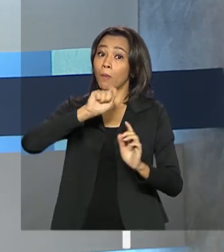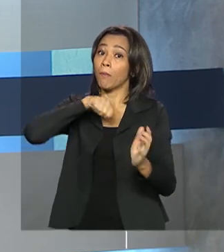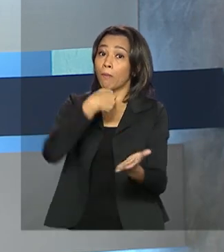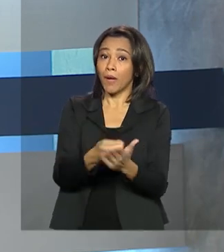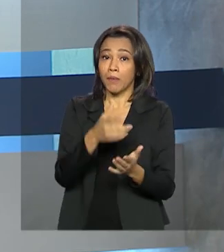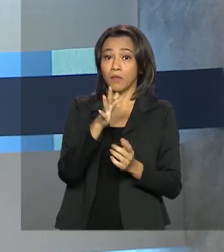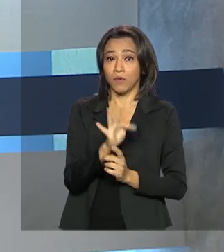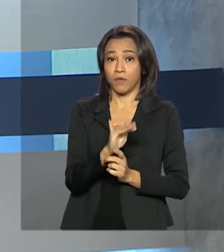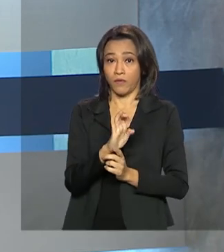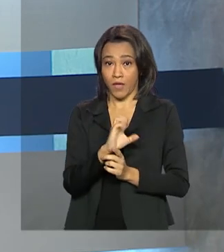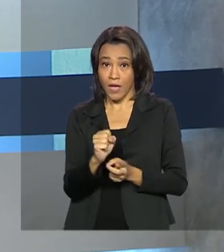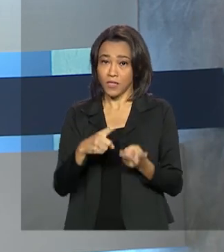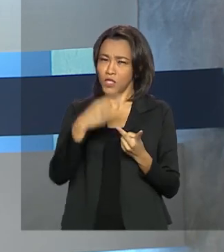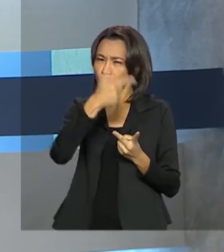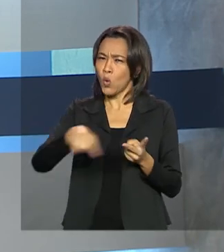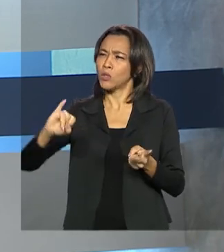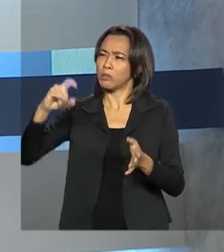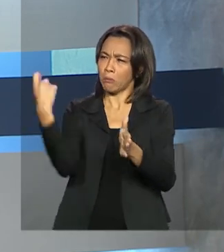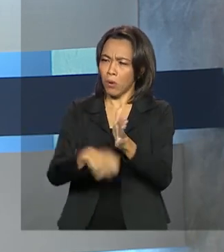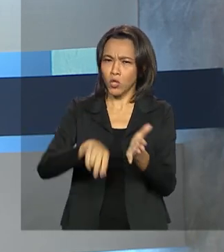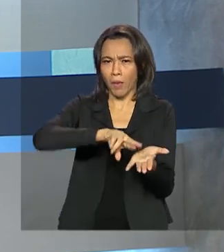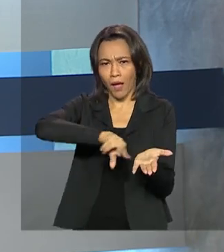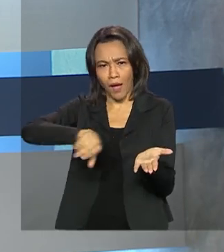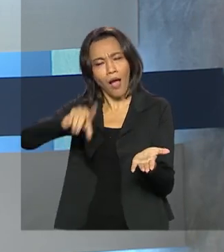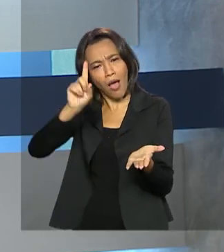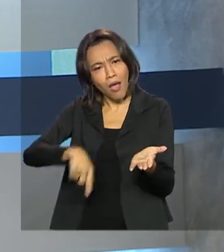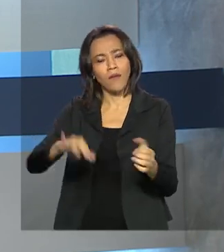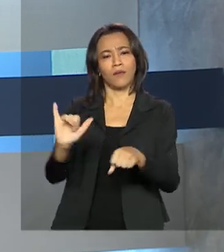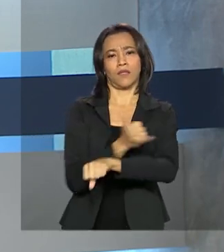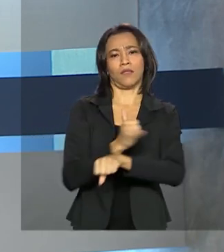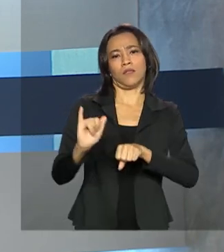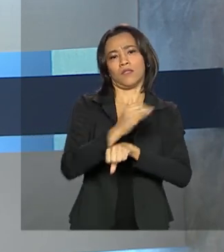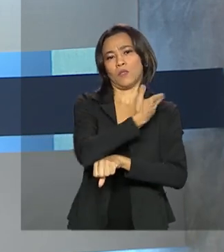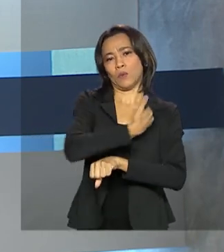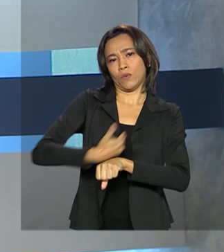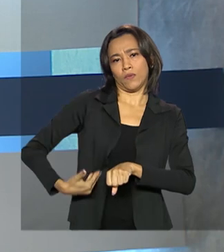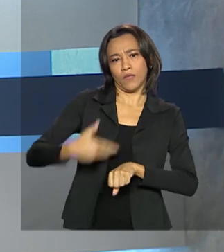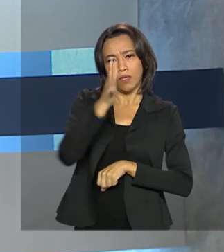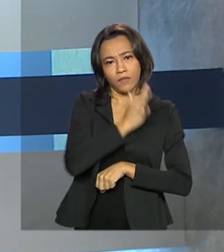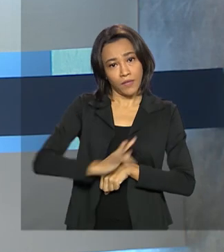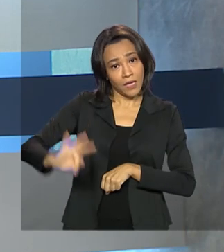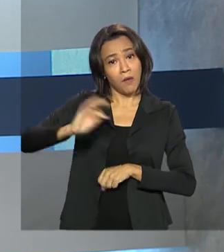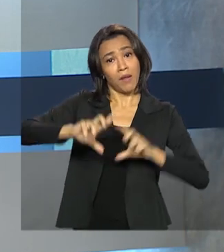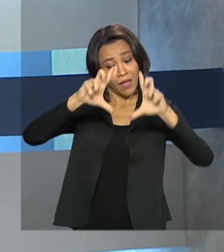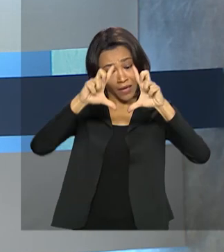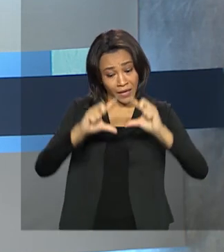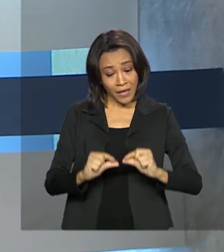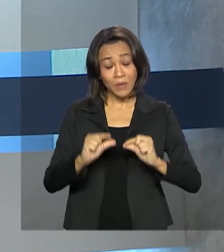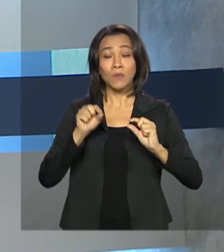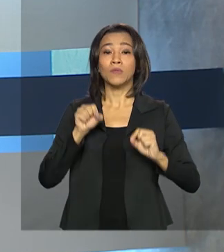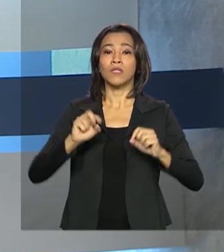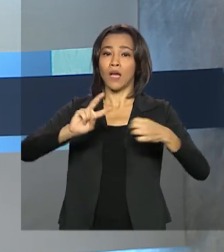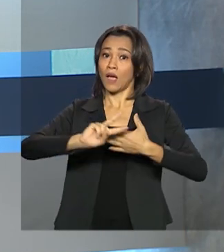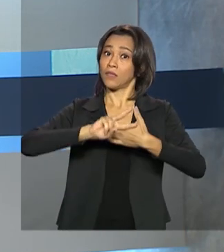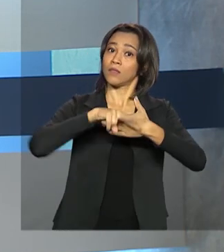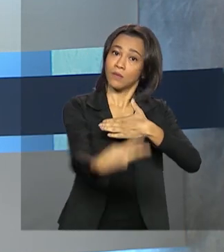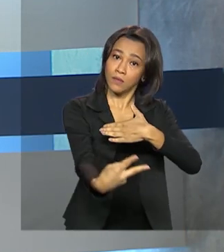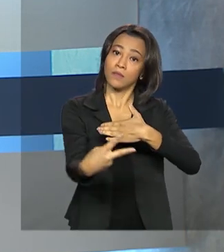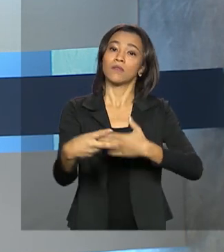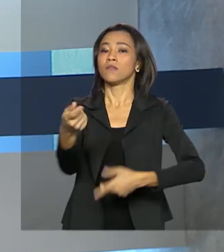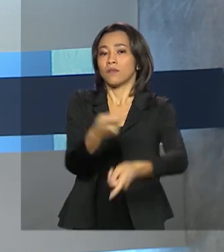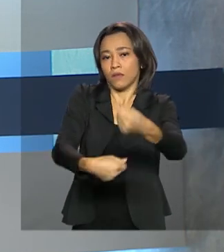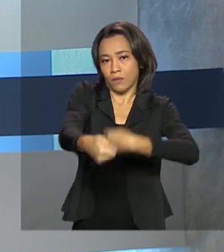e de outras cobranças e tributos, são algumas das medidas do governo federal para diminuir os impactos econômicos da